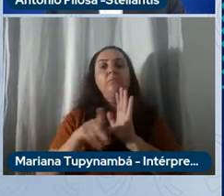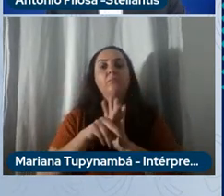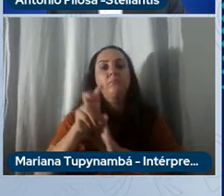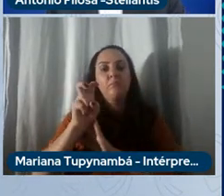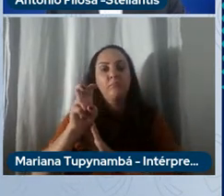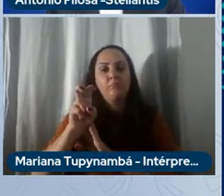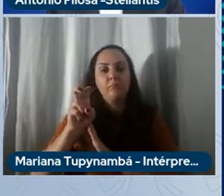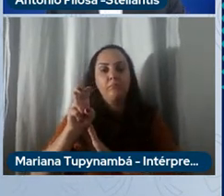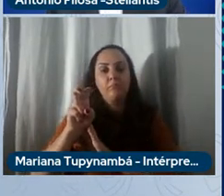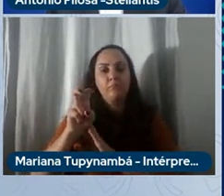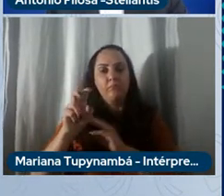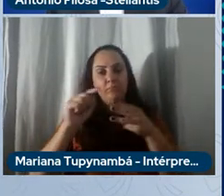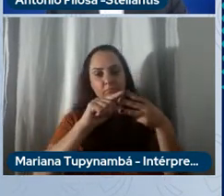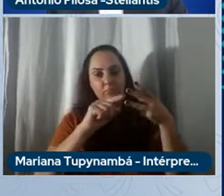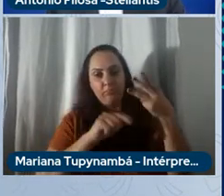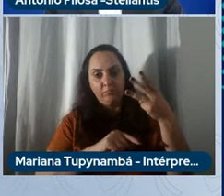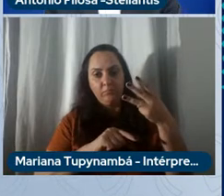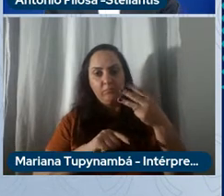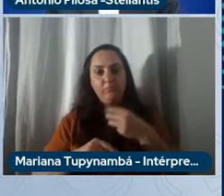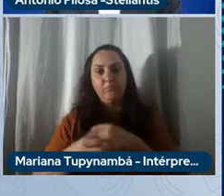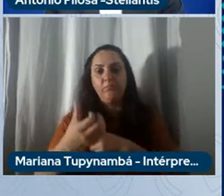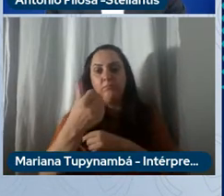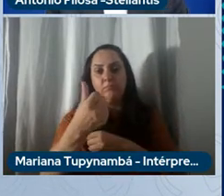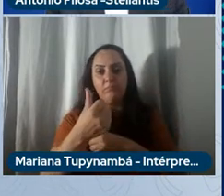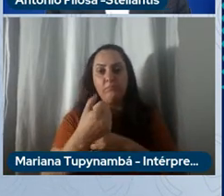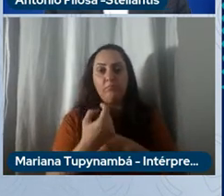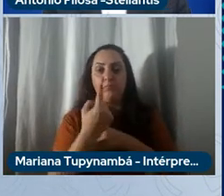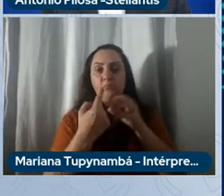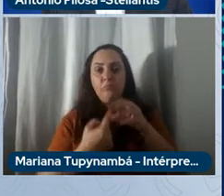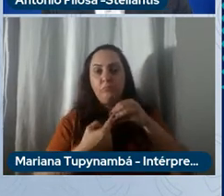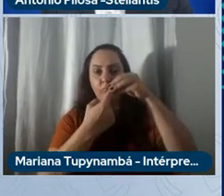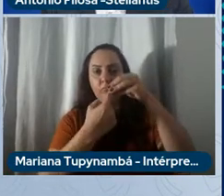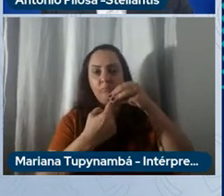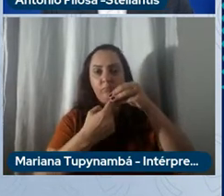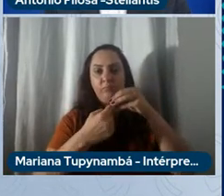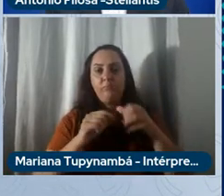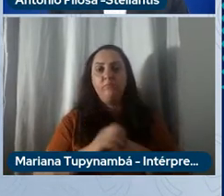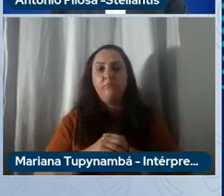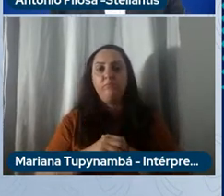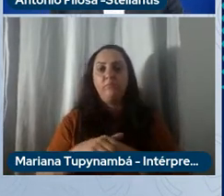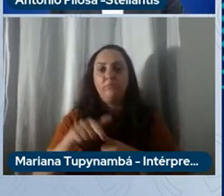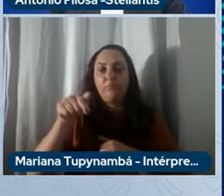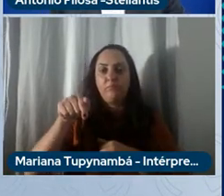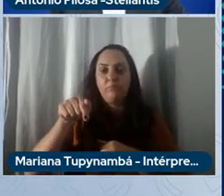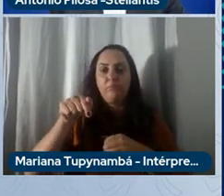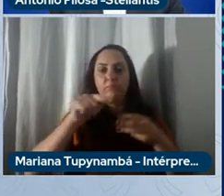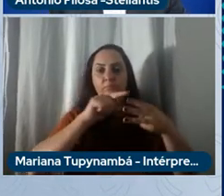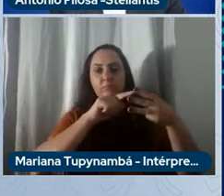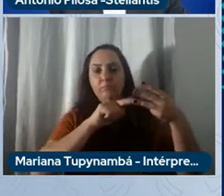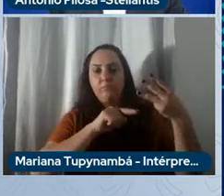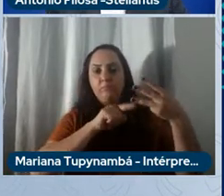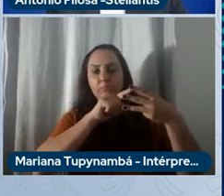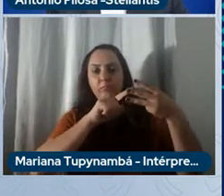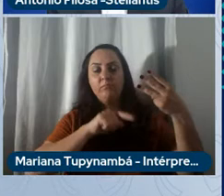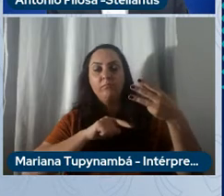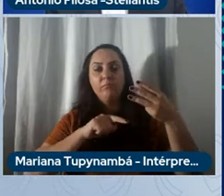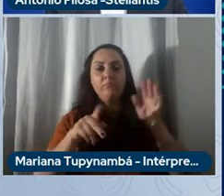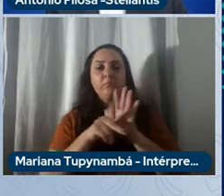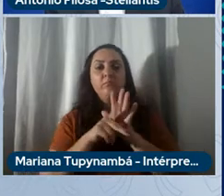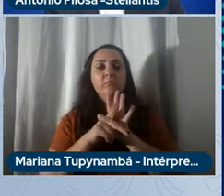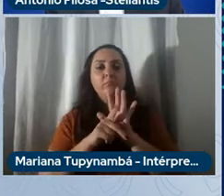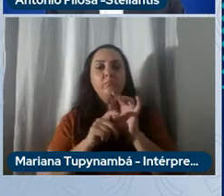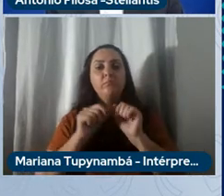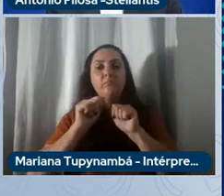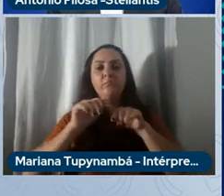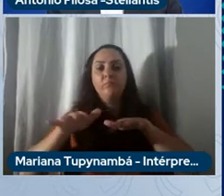Alfa Romeo e Lancia, temos uma marca do luxo, que é Maserati, e depois temos três marcas de mobilidade